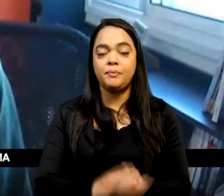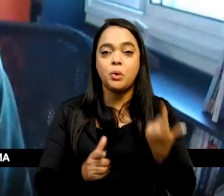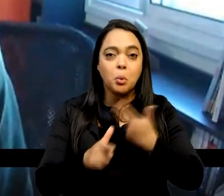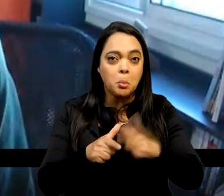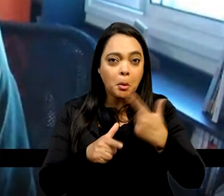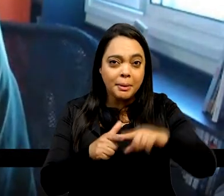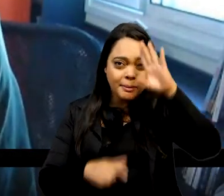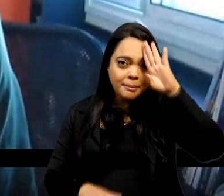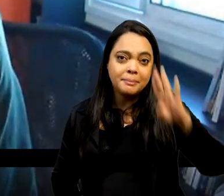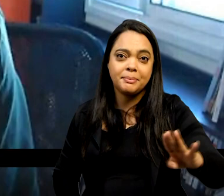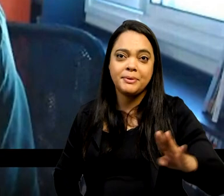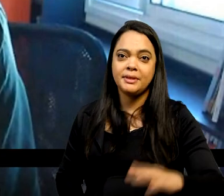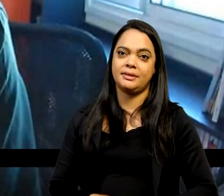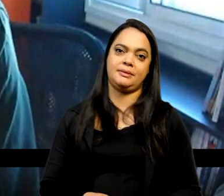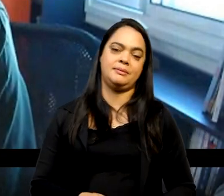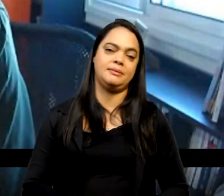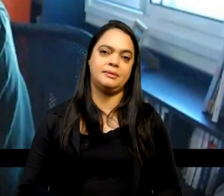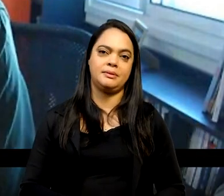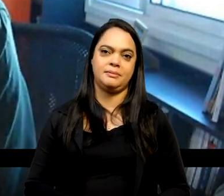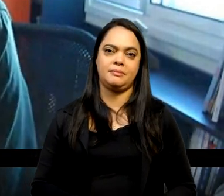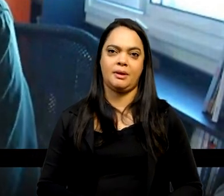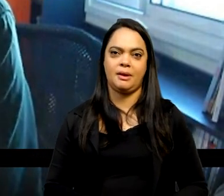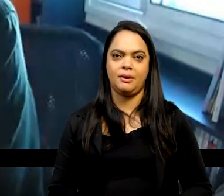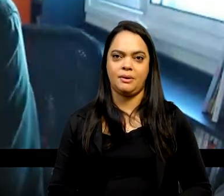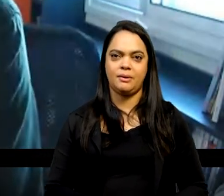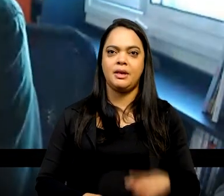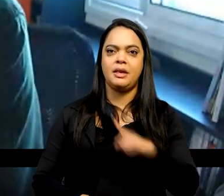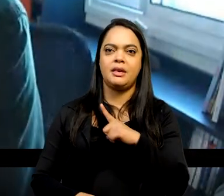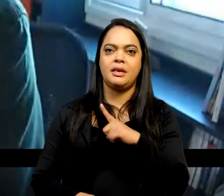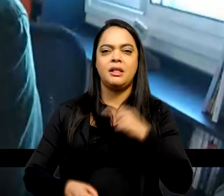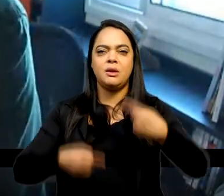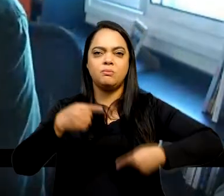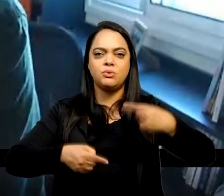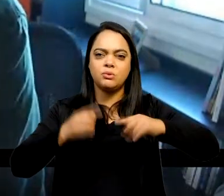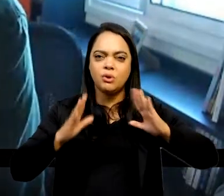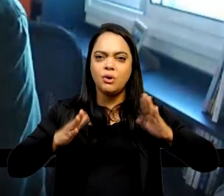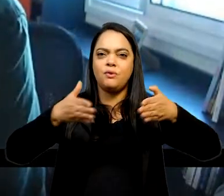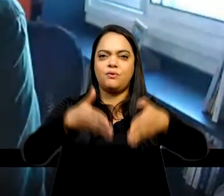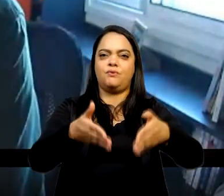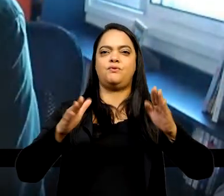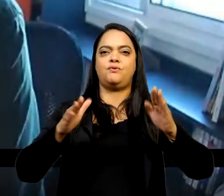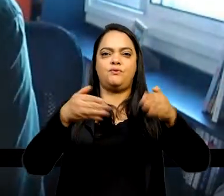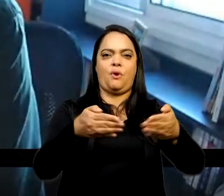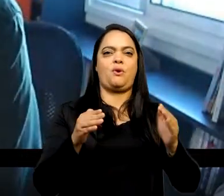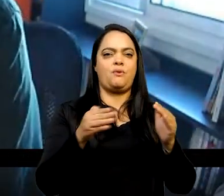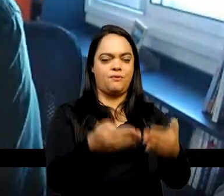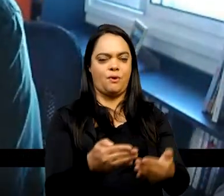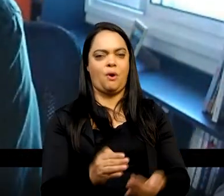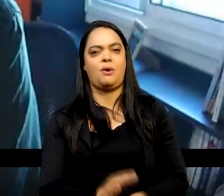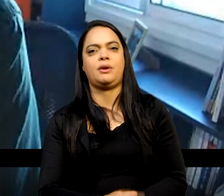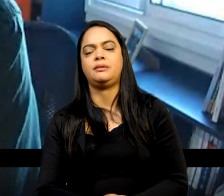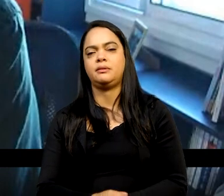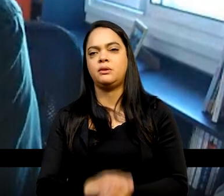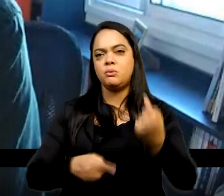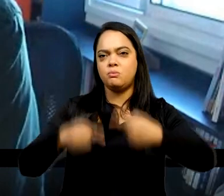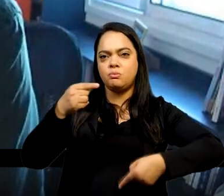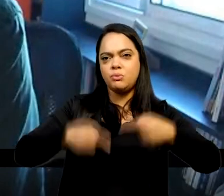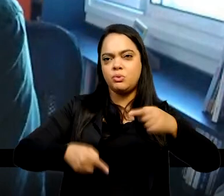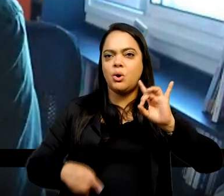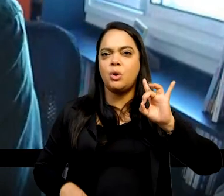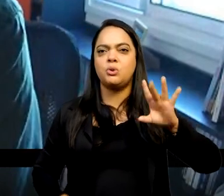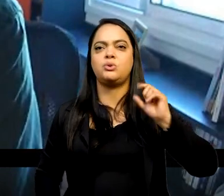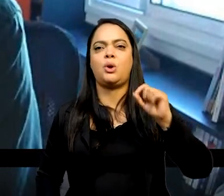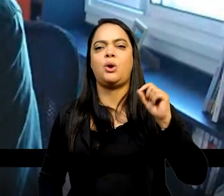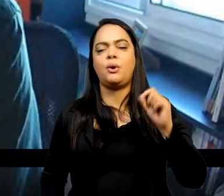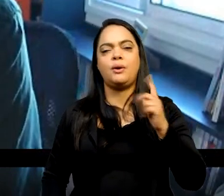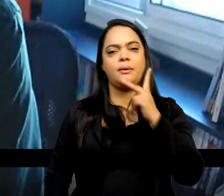que transcende uma discussão específica, uma discussão meramente conjectural, né?